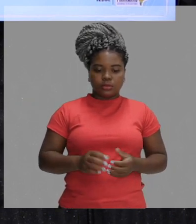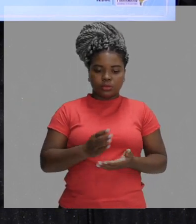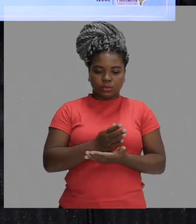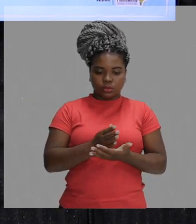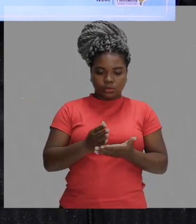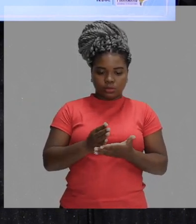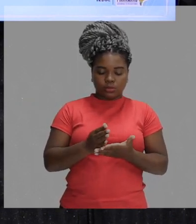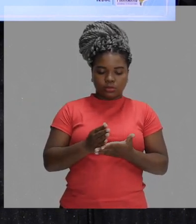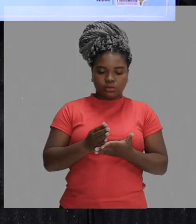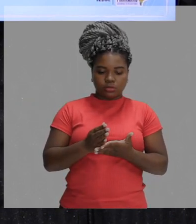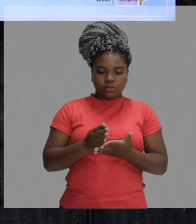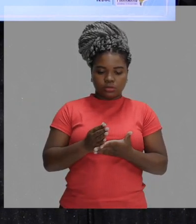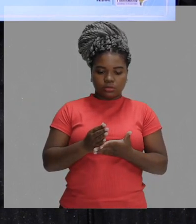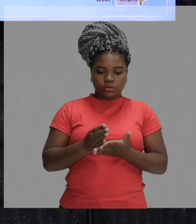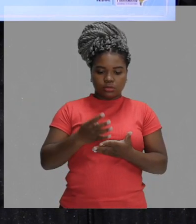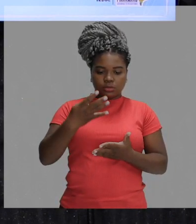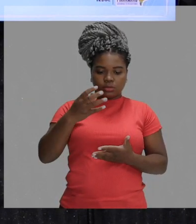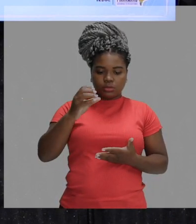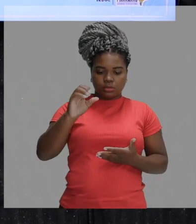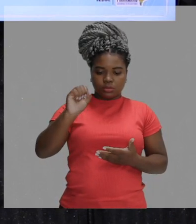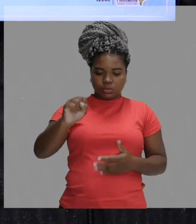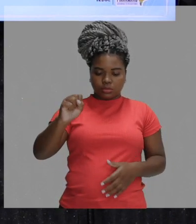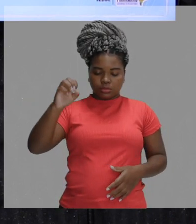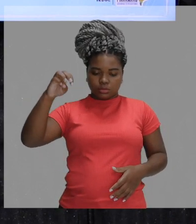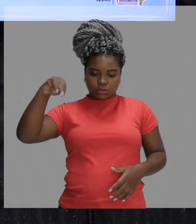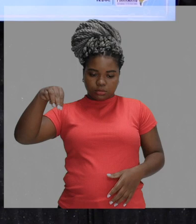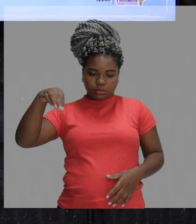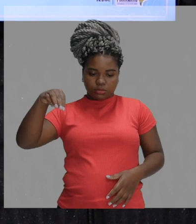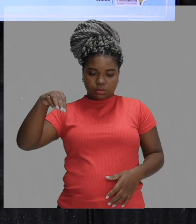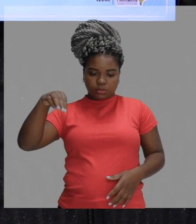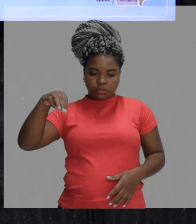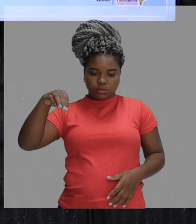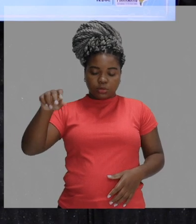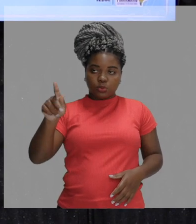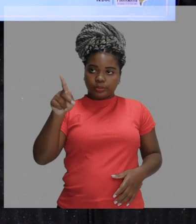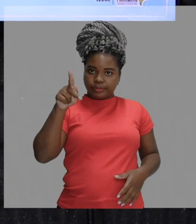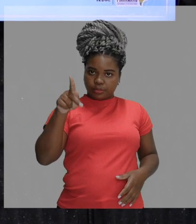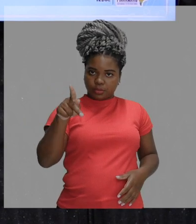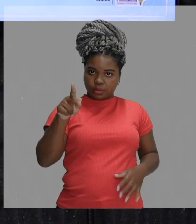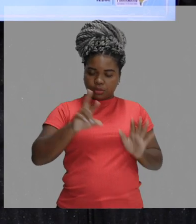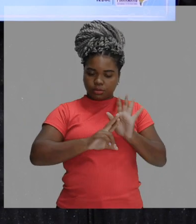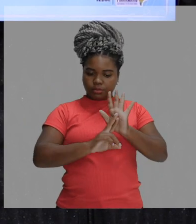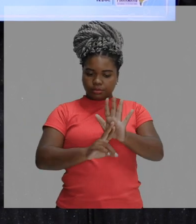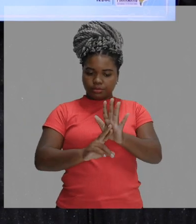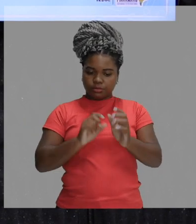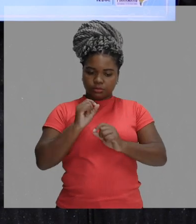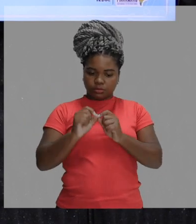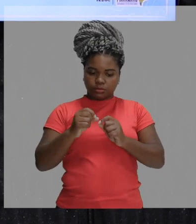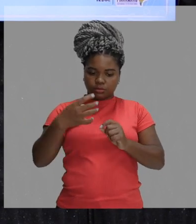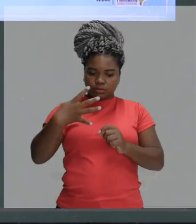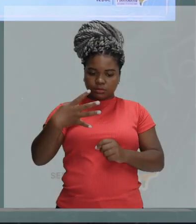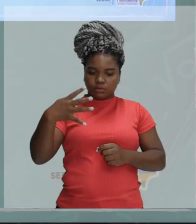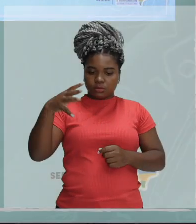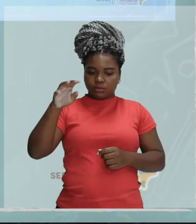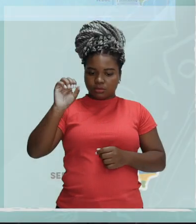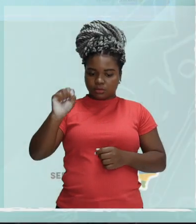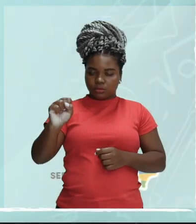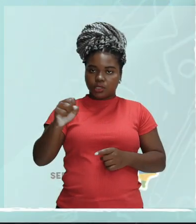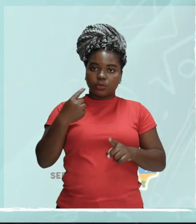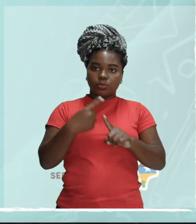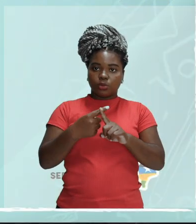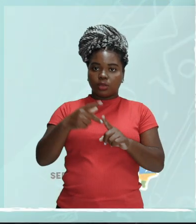começar para a de 48 metros. então o P ele será 48 porque o P é a distância